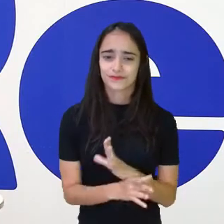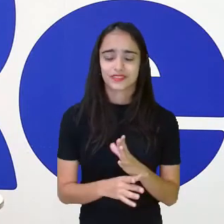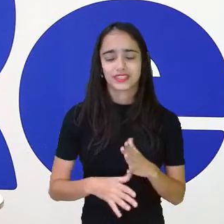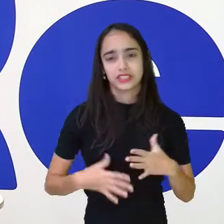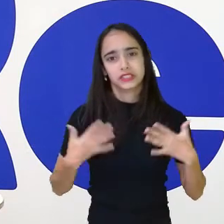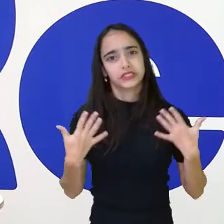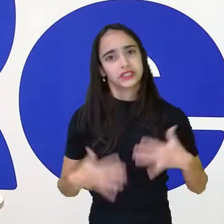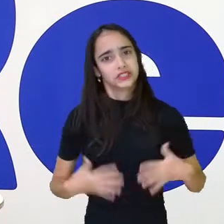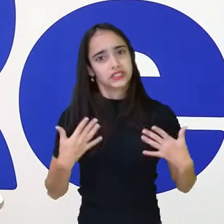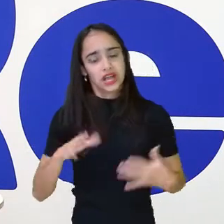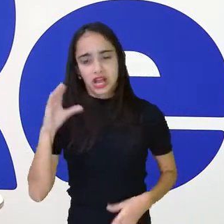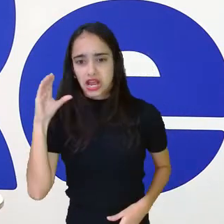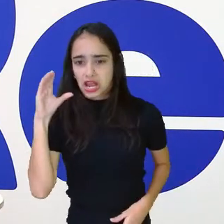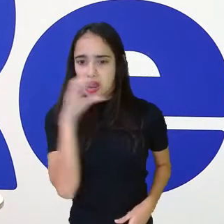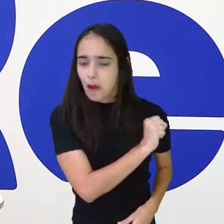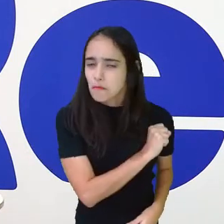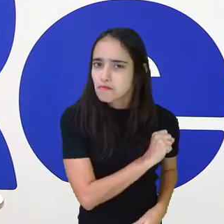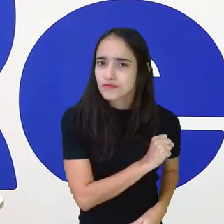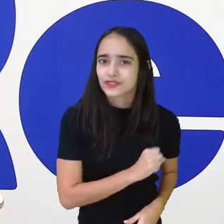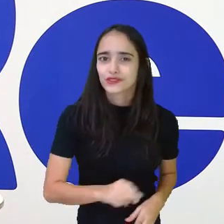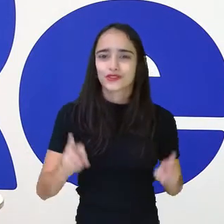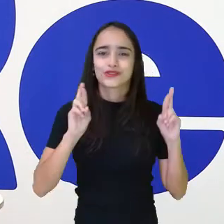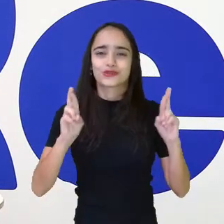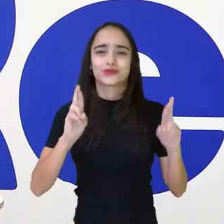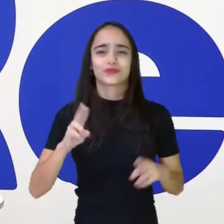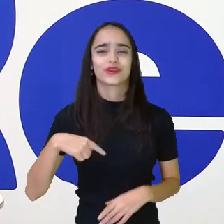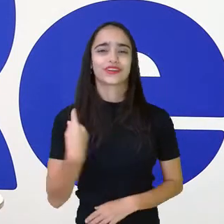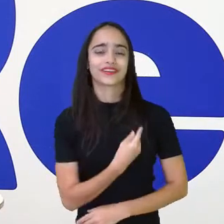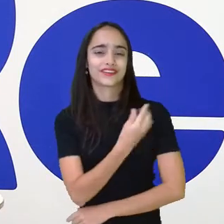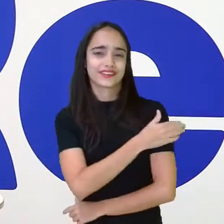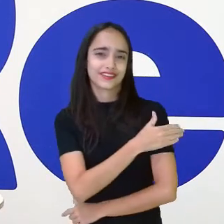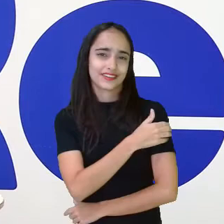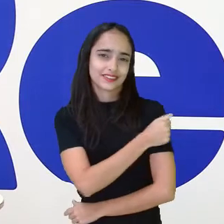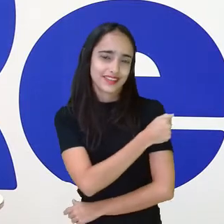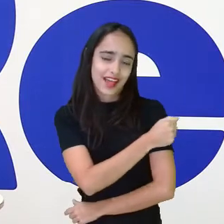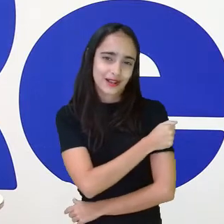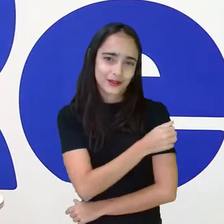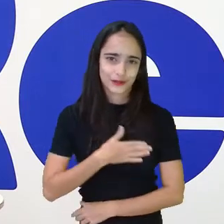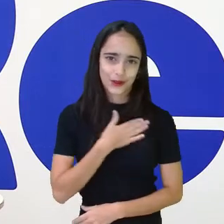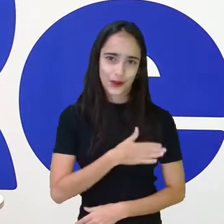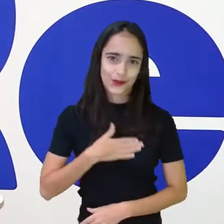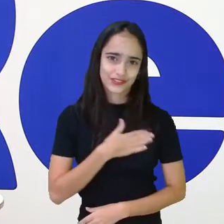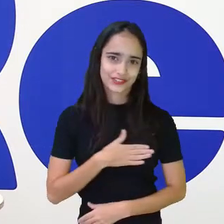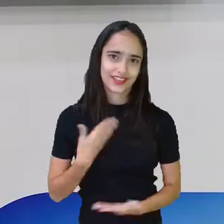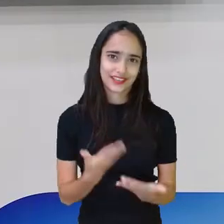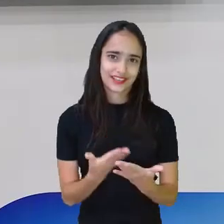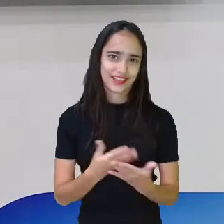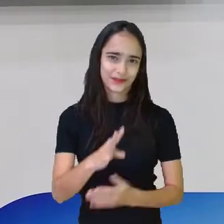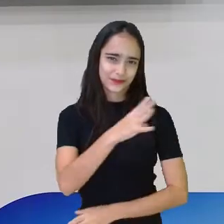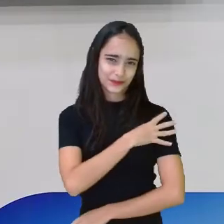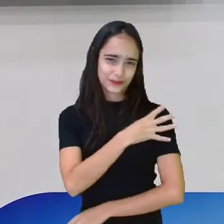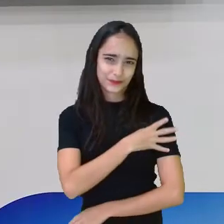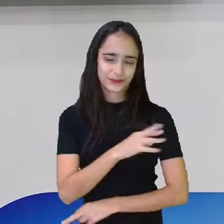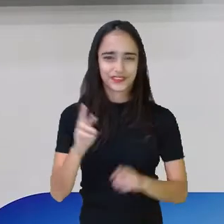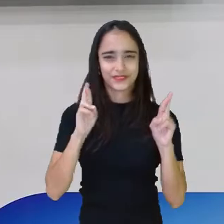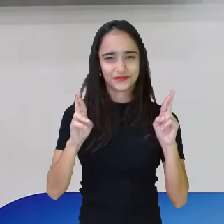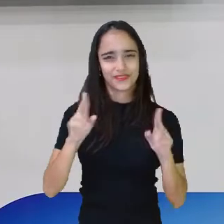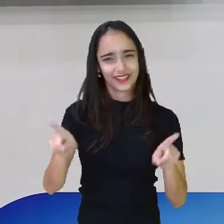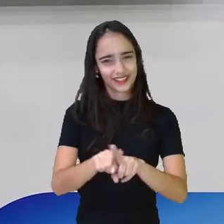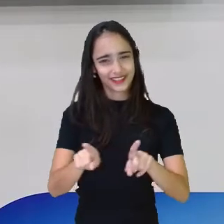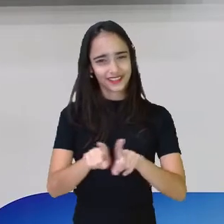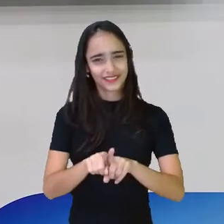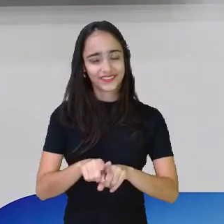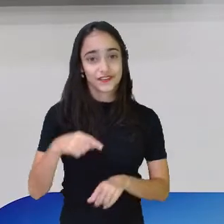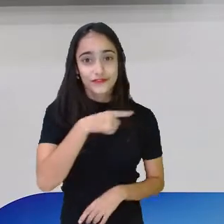passou bem rápido e espero que nossos estudantes tenham gostado das nossas aulas do quarto ano. É verdade! Eu espero também. E aí,